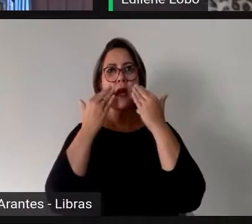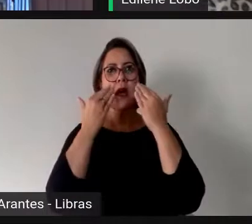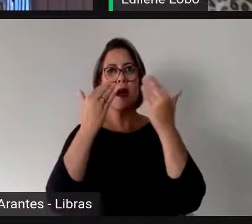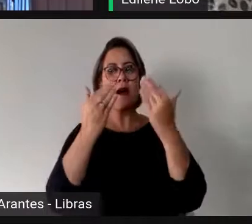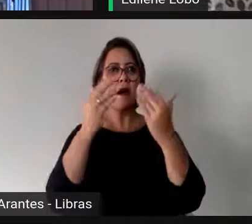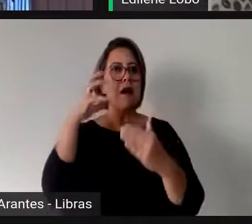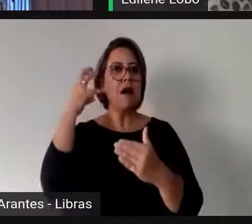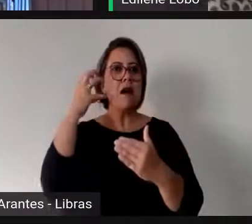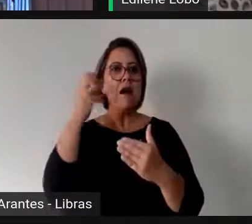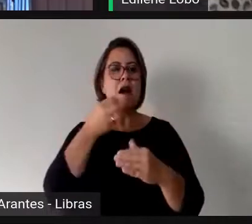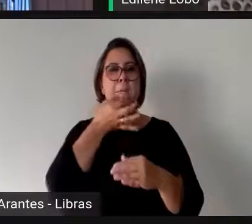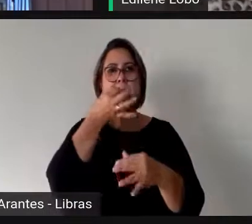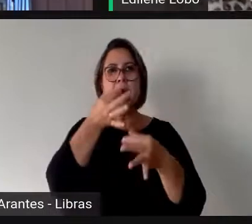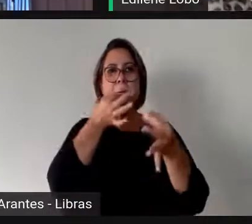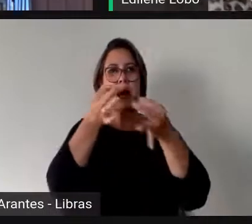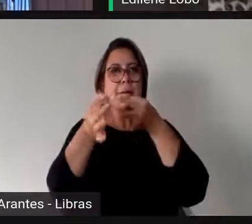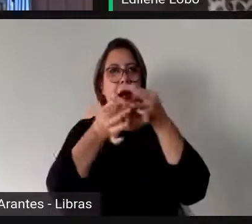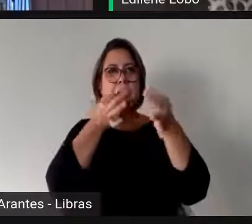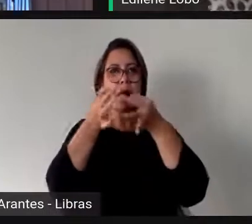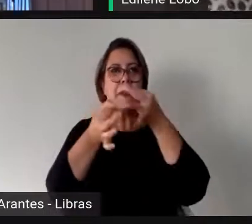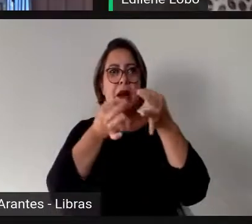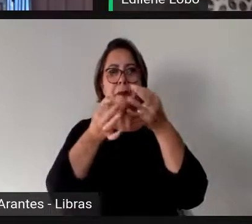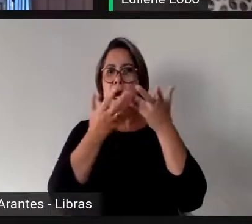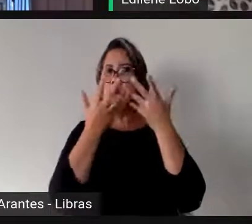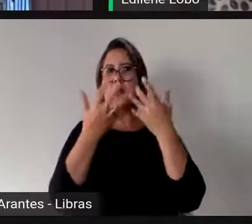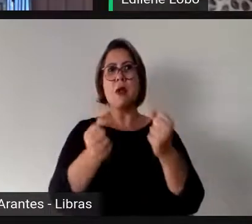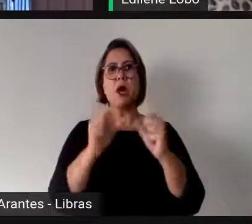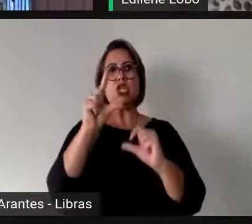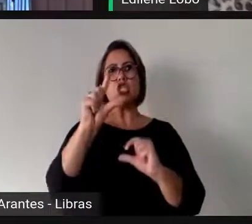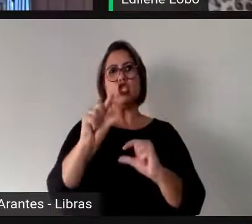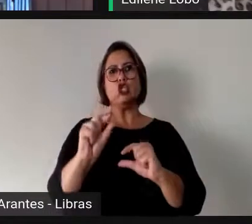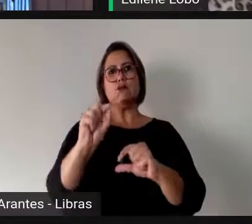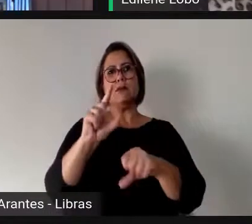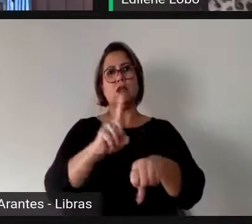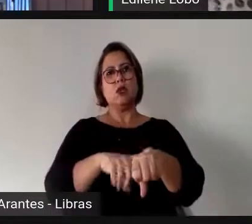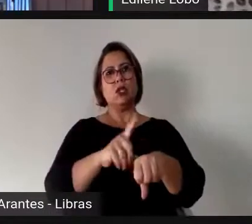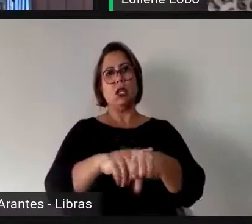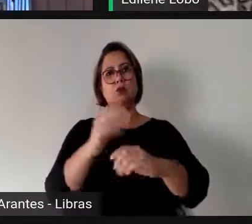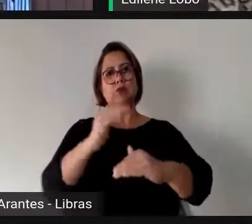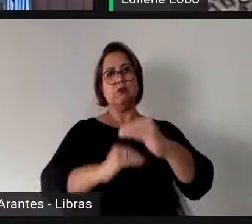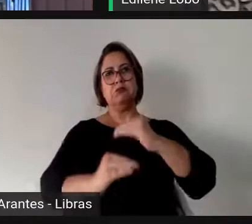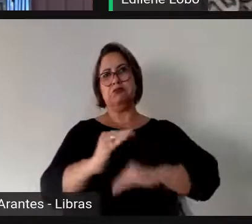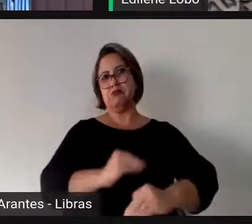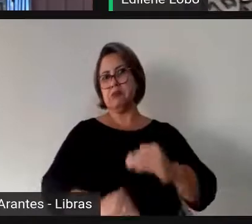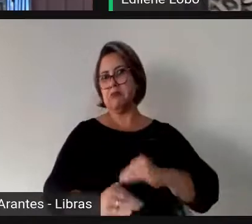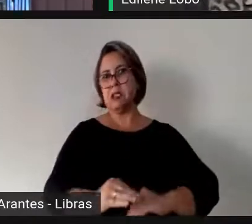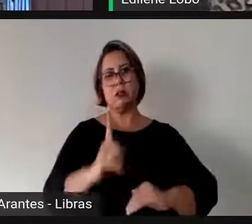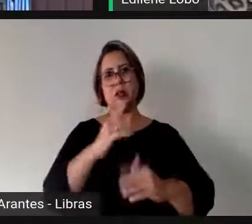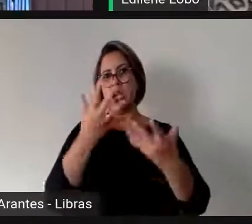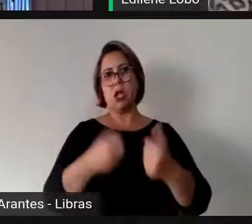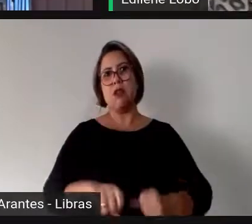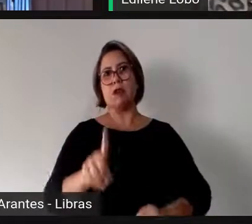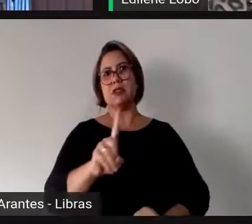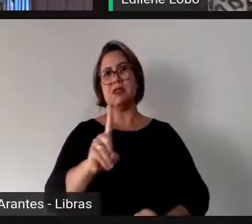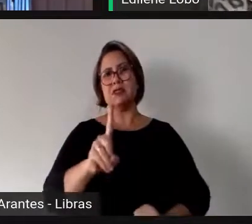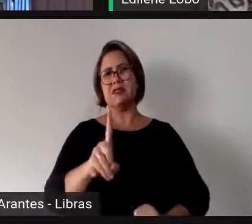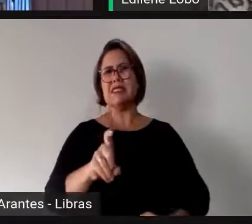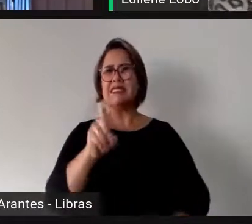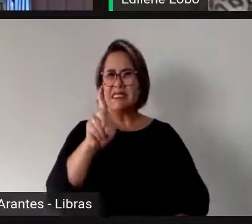nós não admitimos mais retroceder, nós não admitimos mais recuar. Mas será que ele é suficiente?